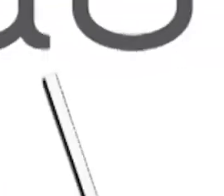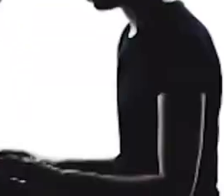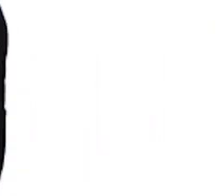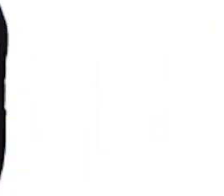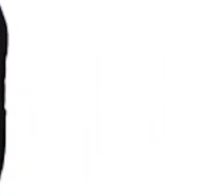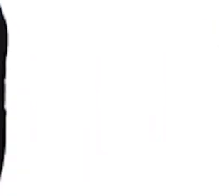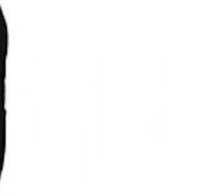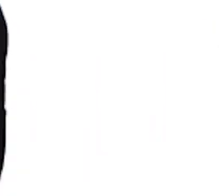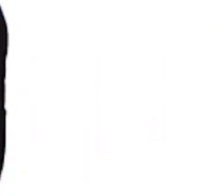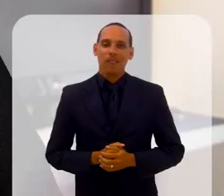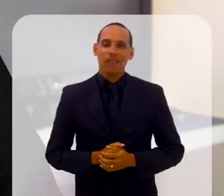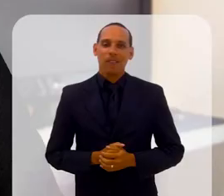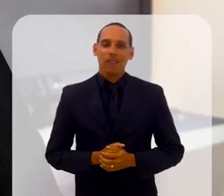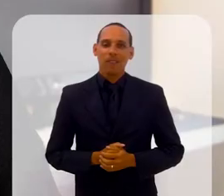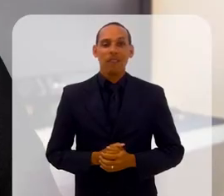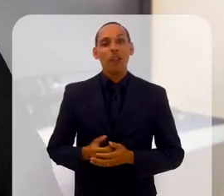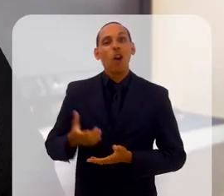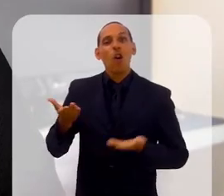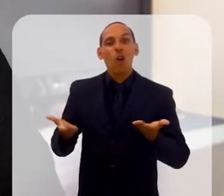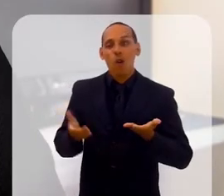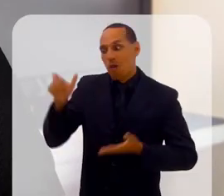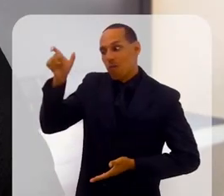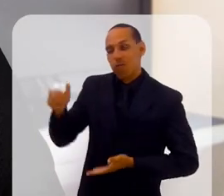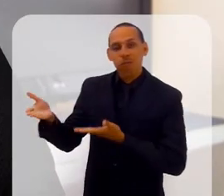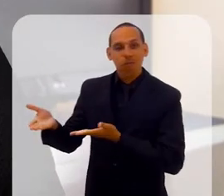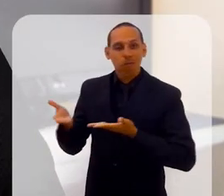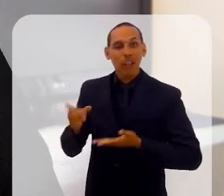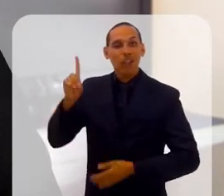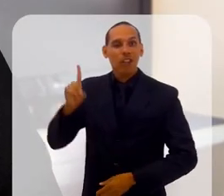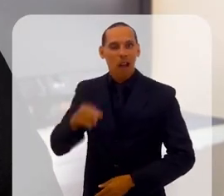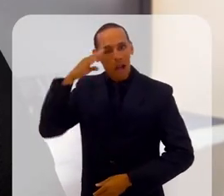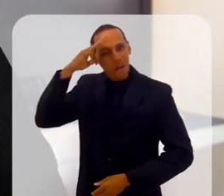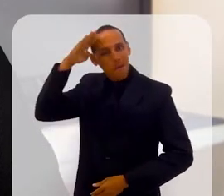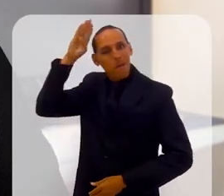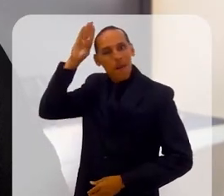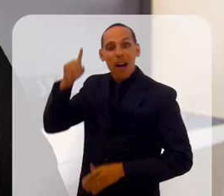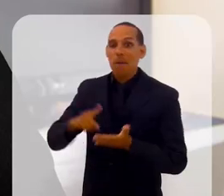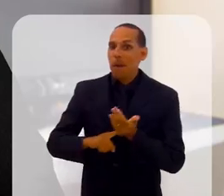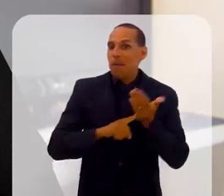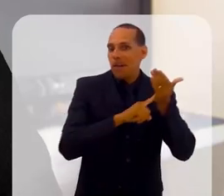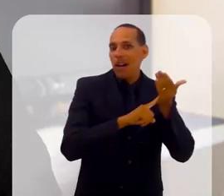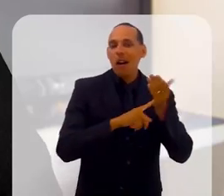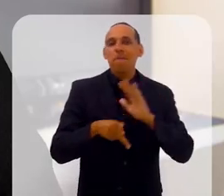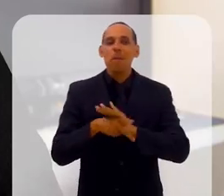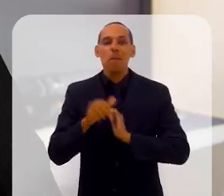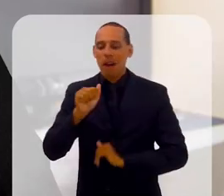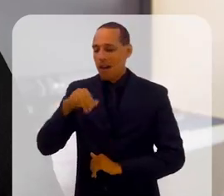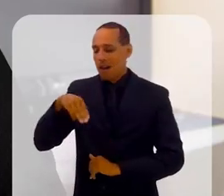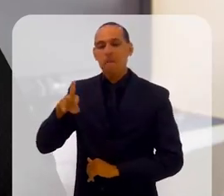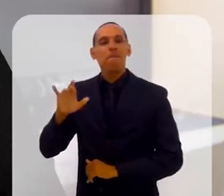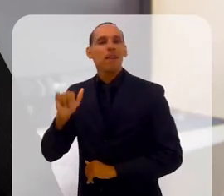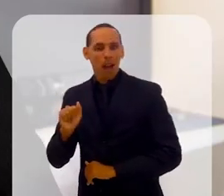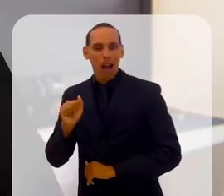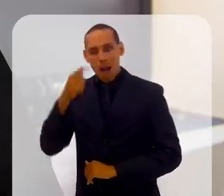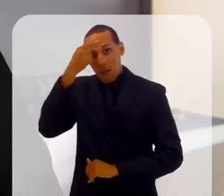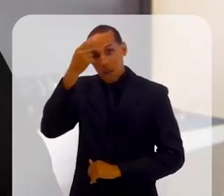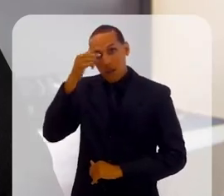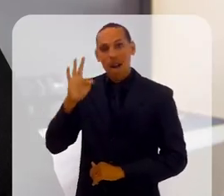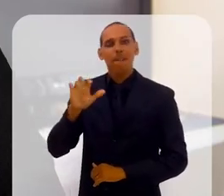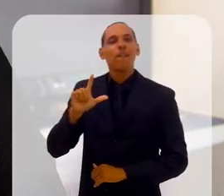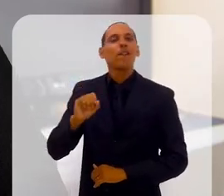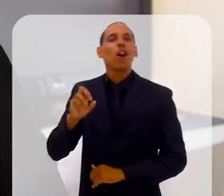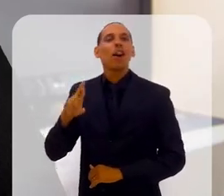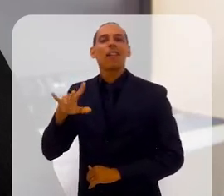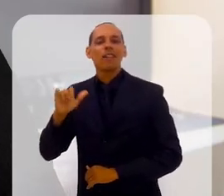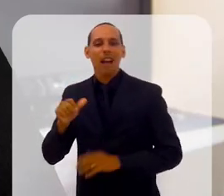Educação Meu convidado de hoje é o diretor acadêmico e de tecnologia da Ambra University, na